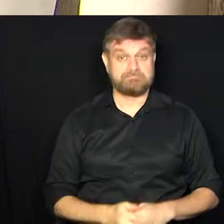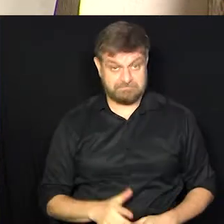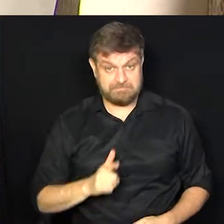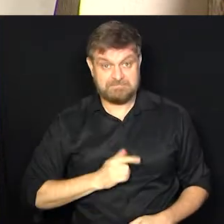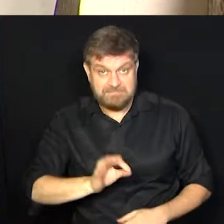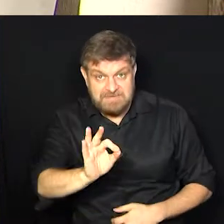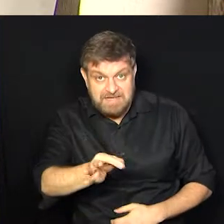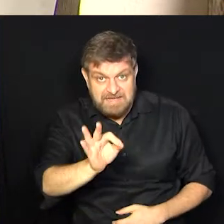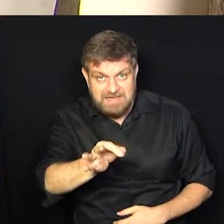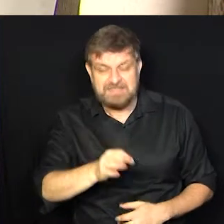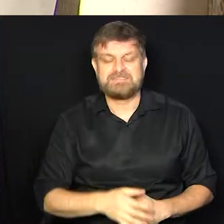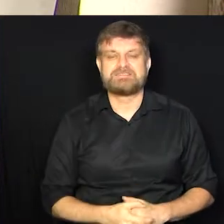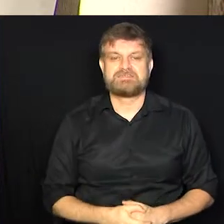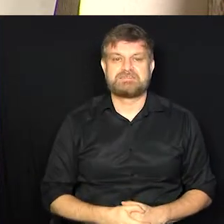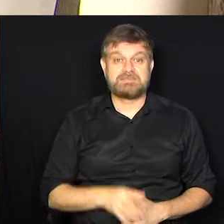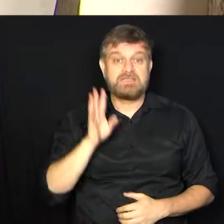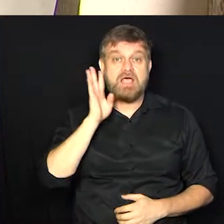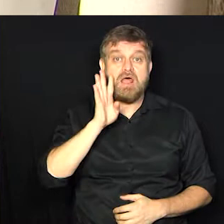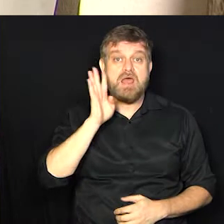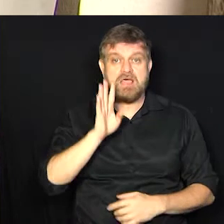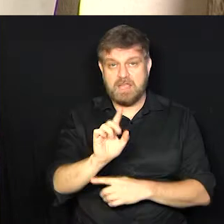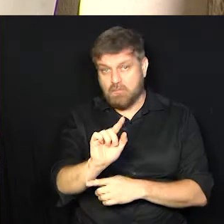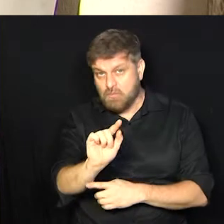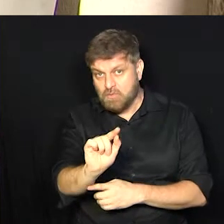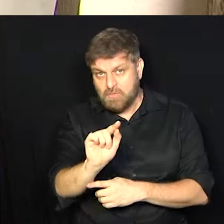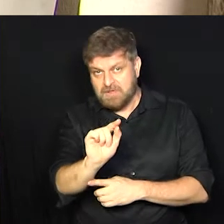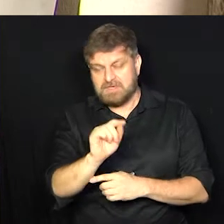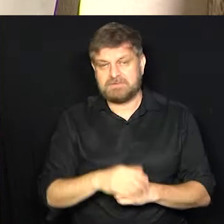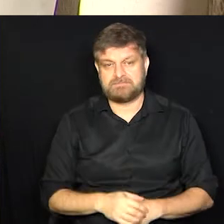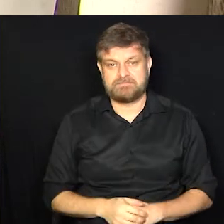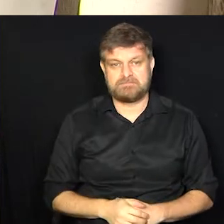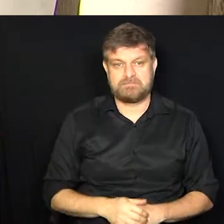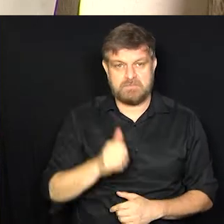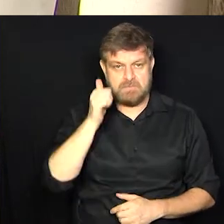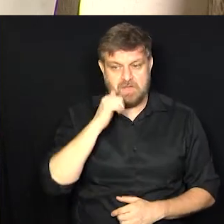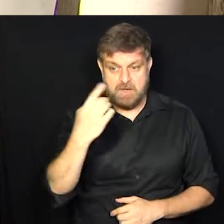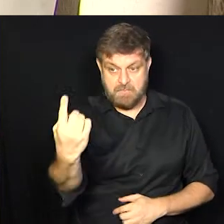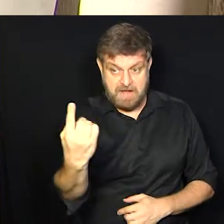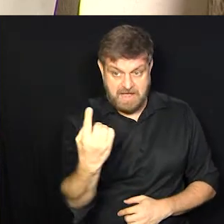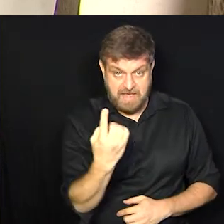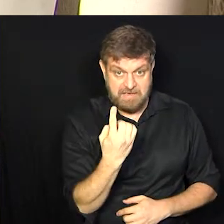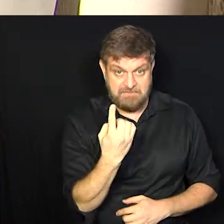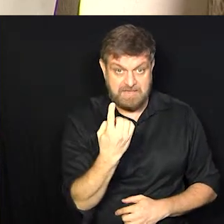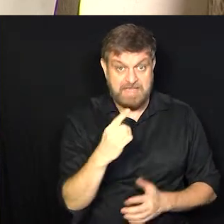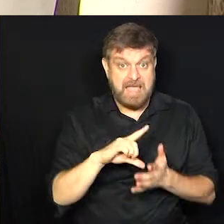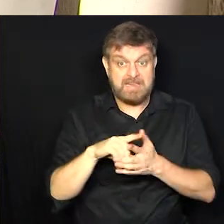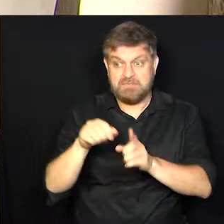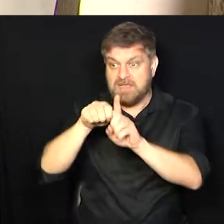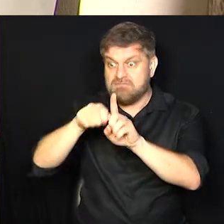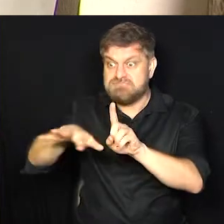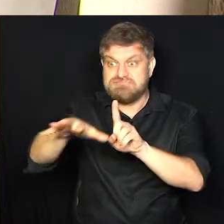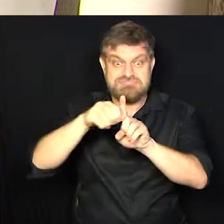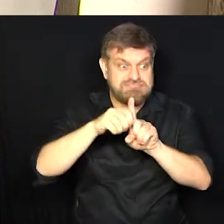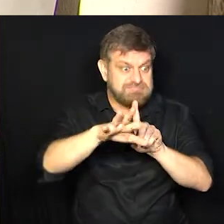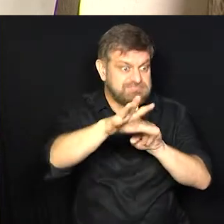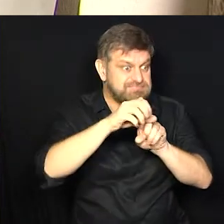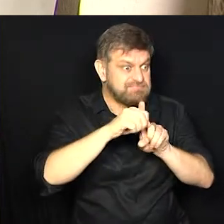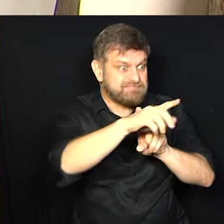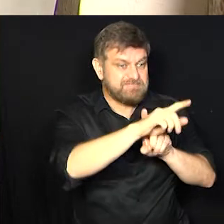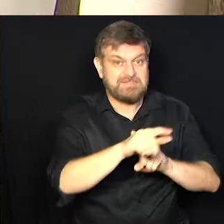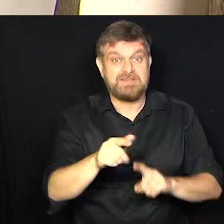E o mais legal é que, assim... A cliente, quando ela gosta, ela te indica. Ela...